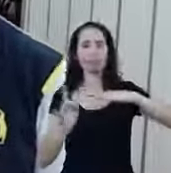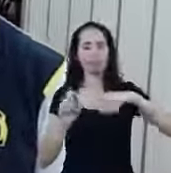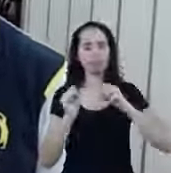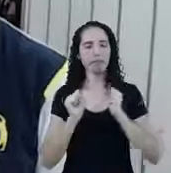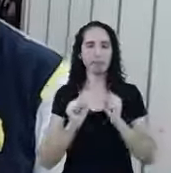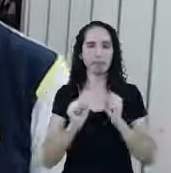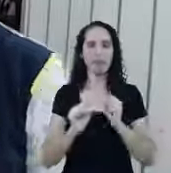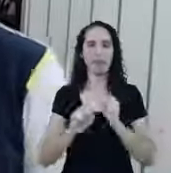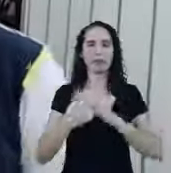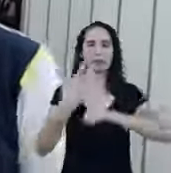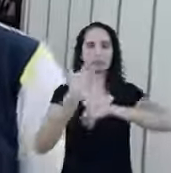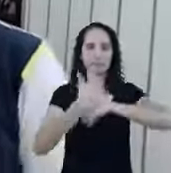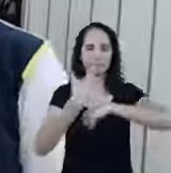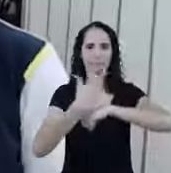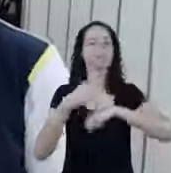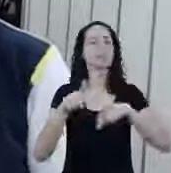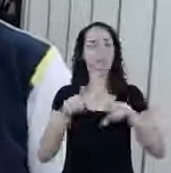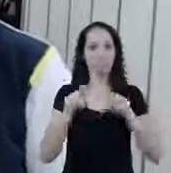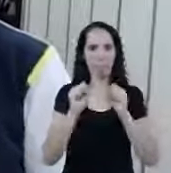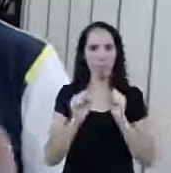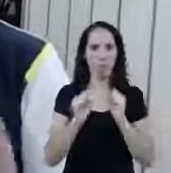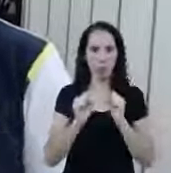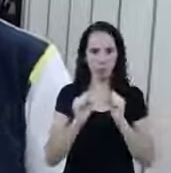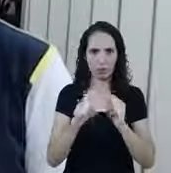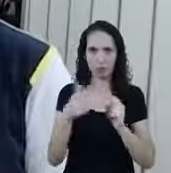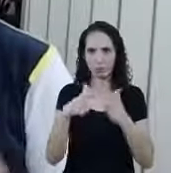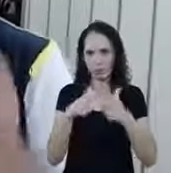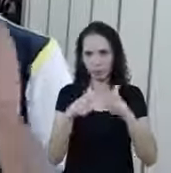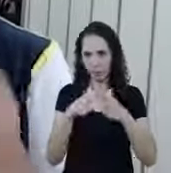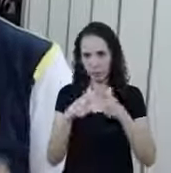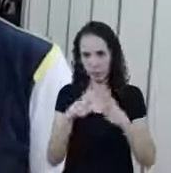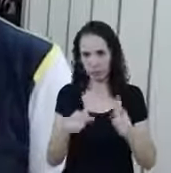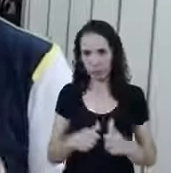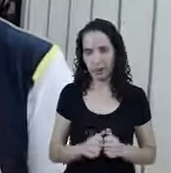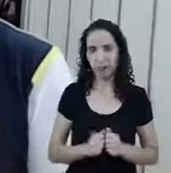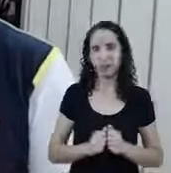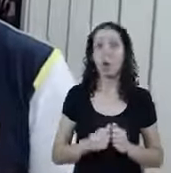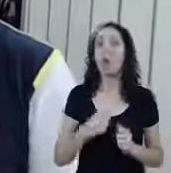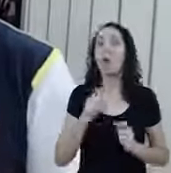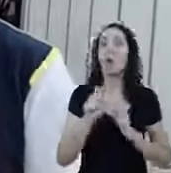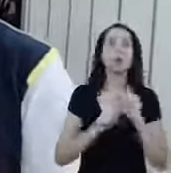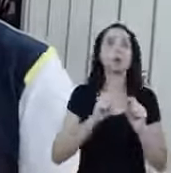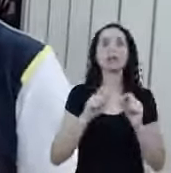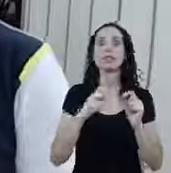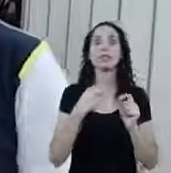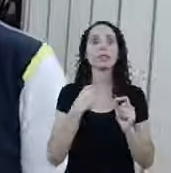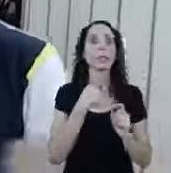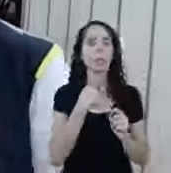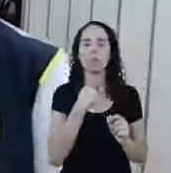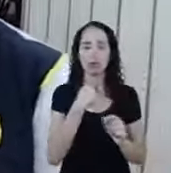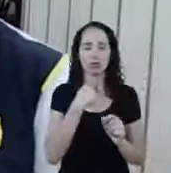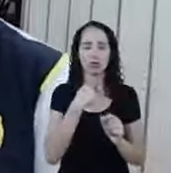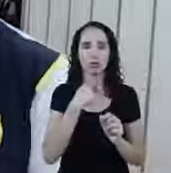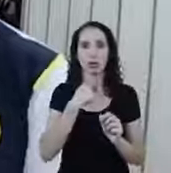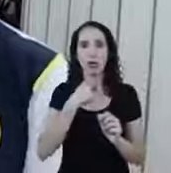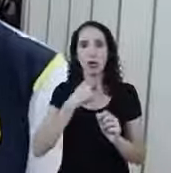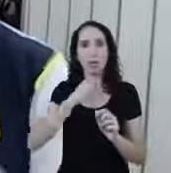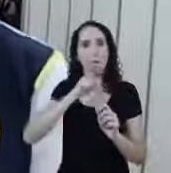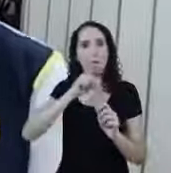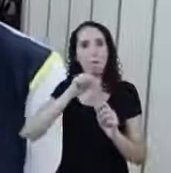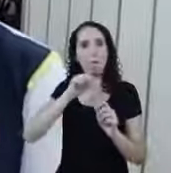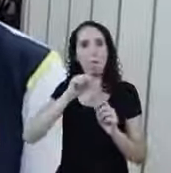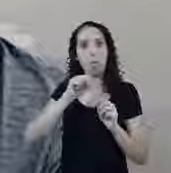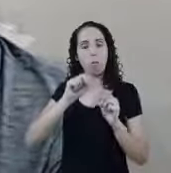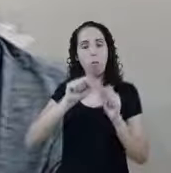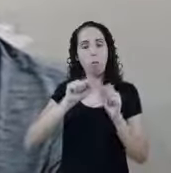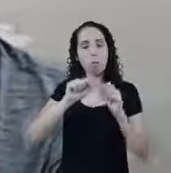transmitir o seu culto Via online Isso daí não tem problema Porque não podemos Aglomeração de pessoas Inclusive Você